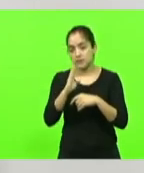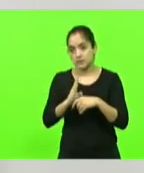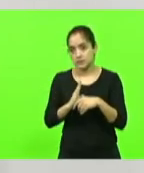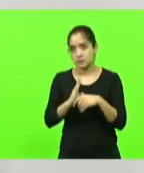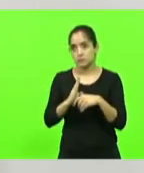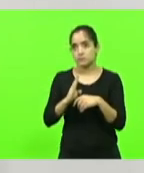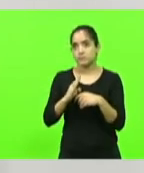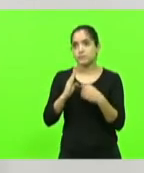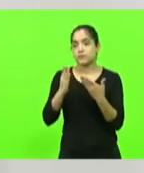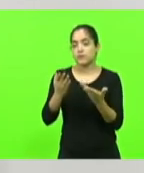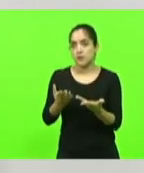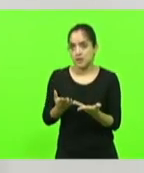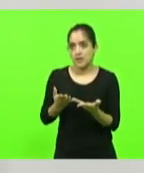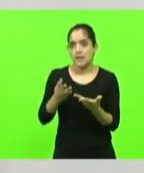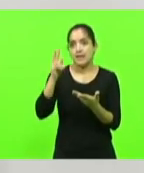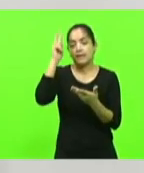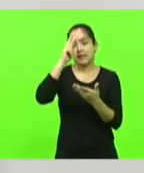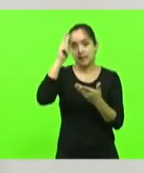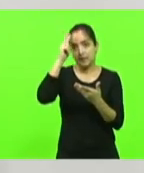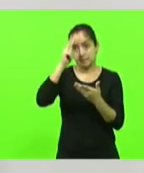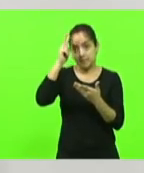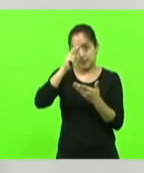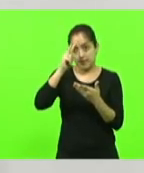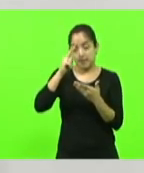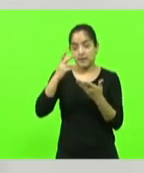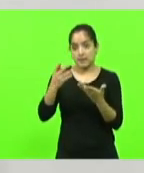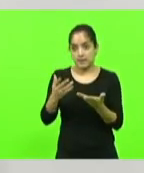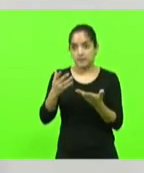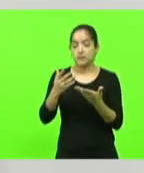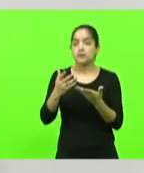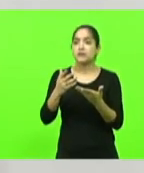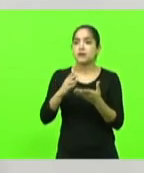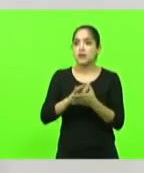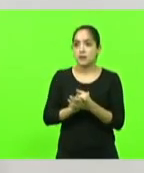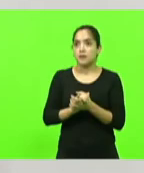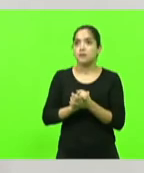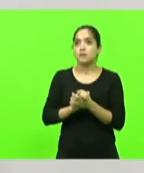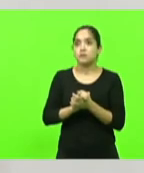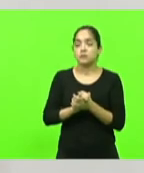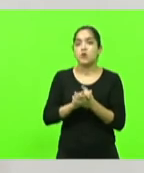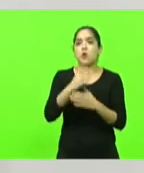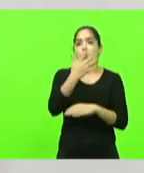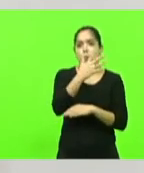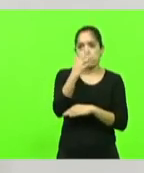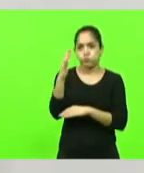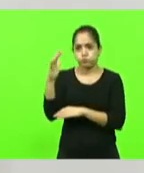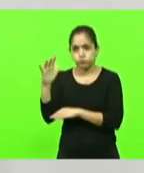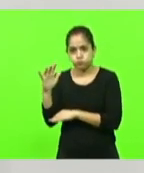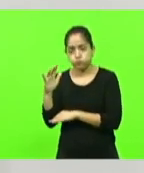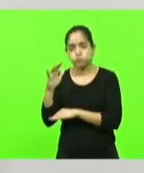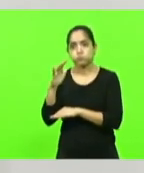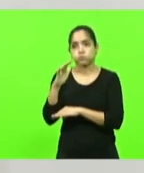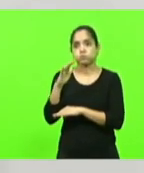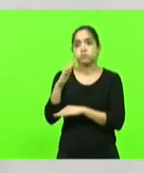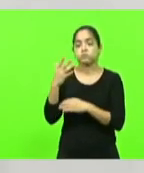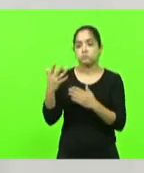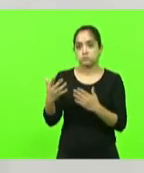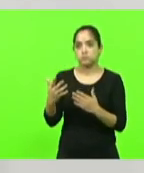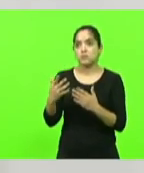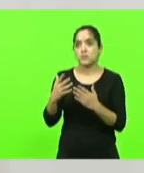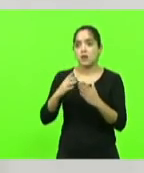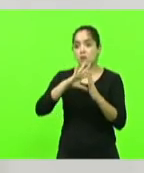fazendo sempre lembrar que a Amazônia o Aquifero Guarani nossas reservas naturais